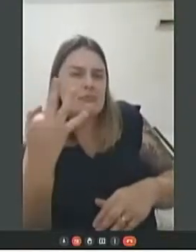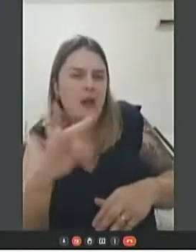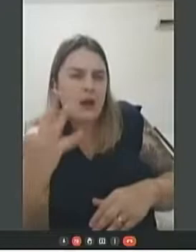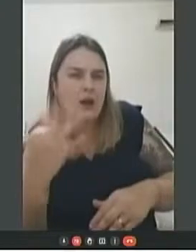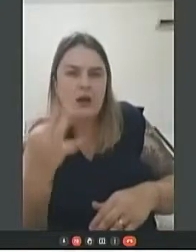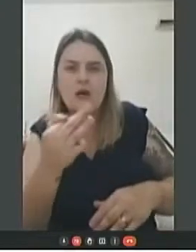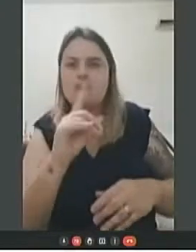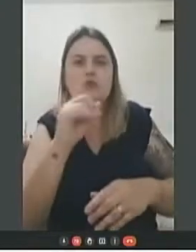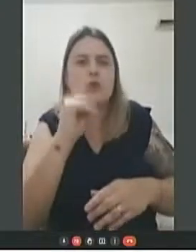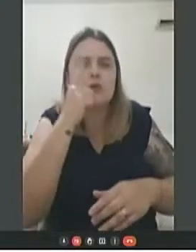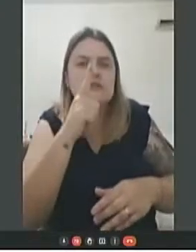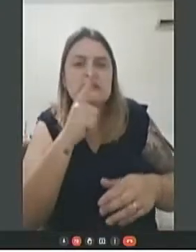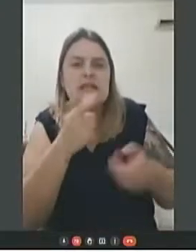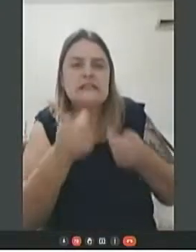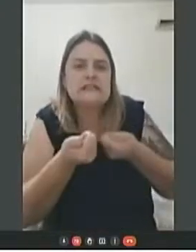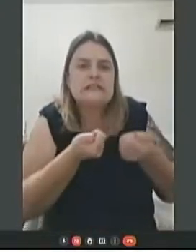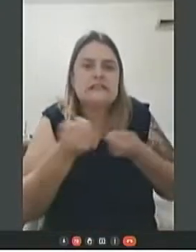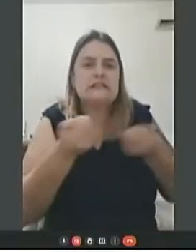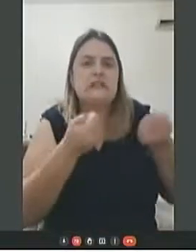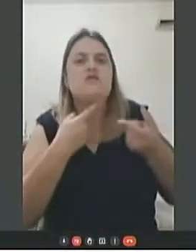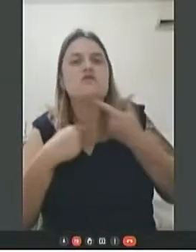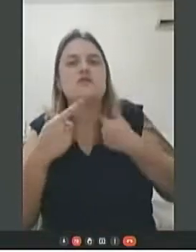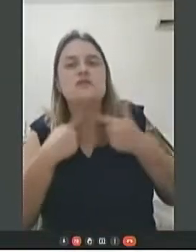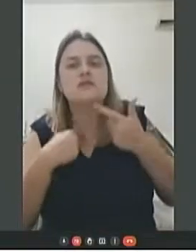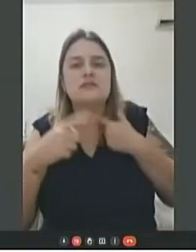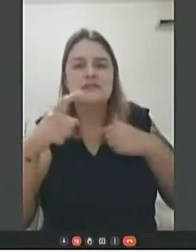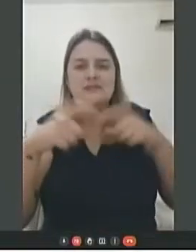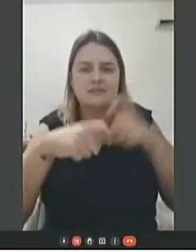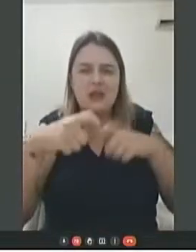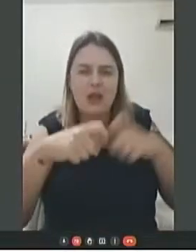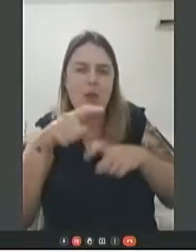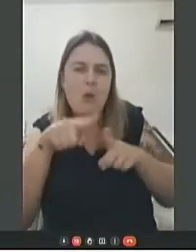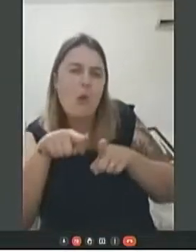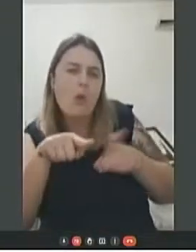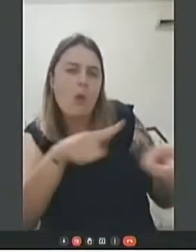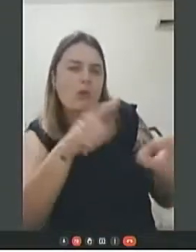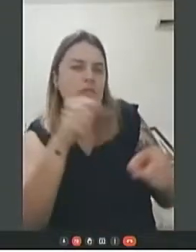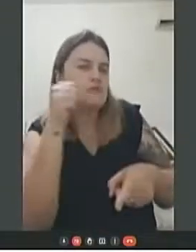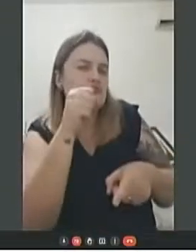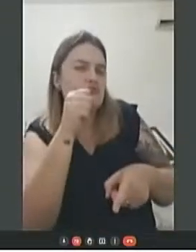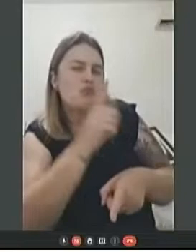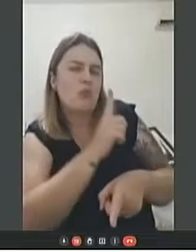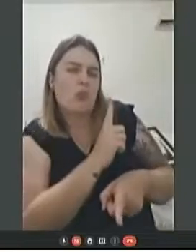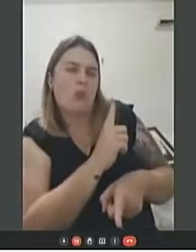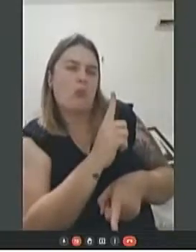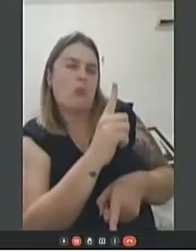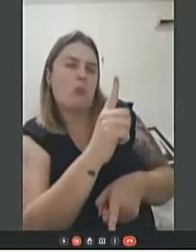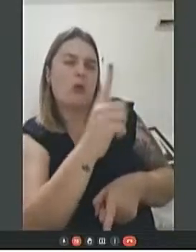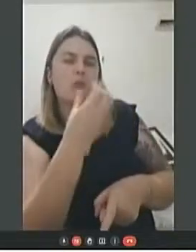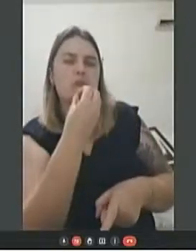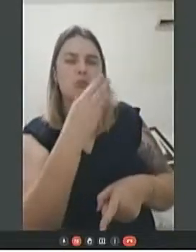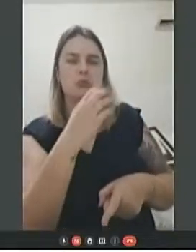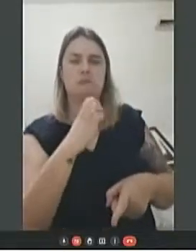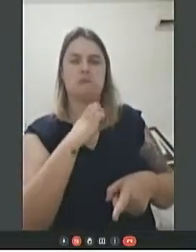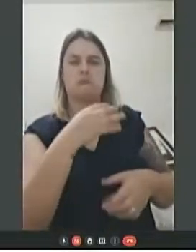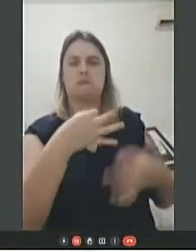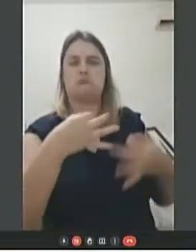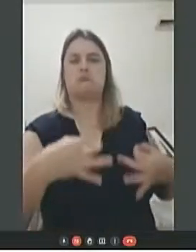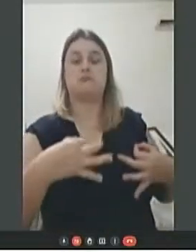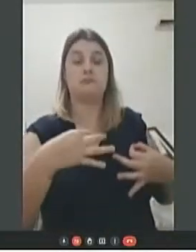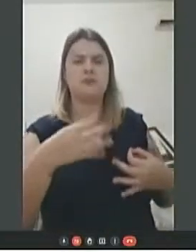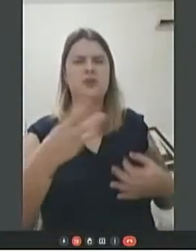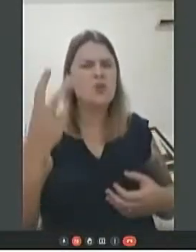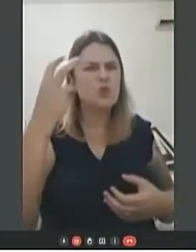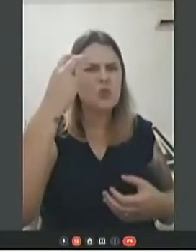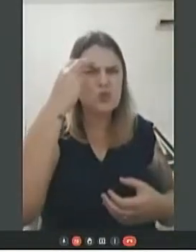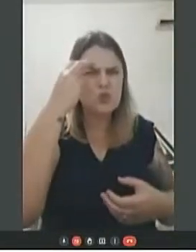não conseguem controlar o seu impulso sexual contra vítimas de boa reputação. O efeito da cultura do estupro